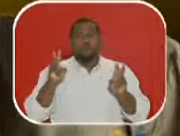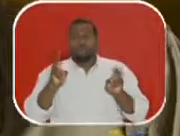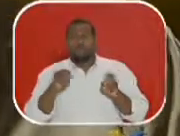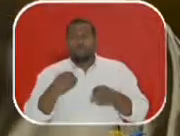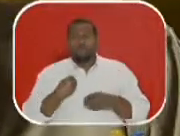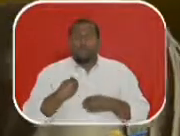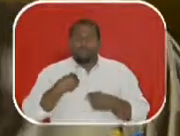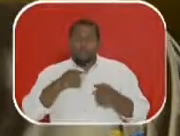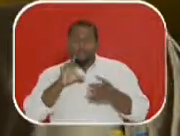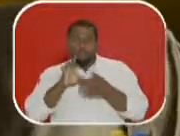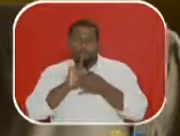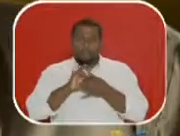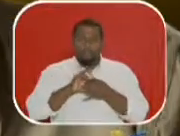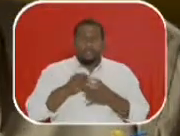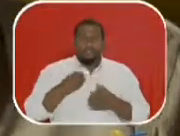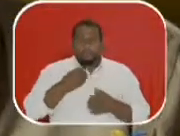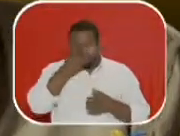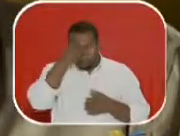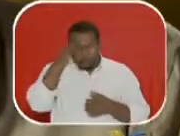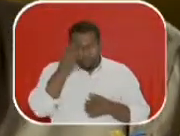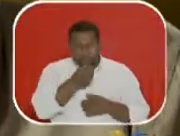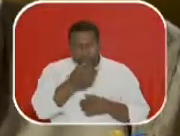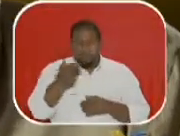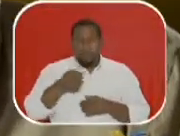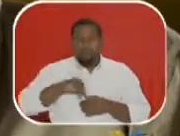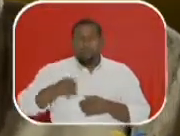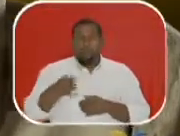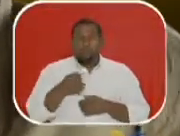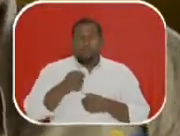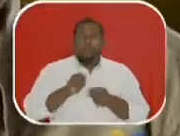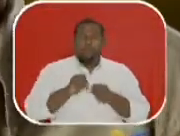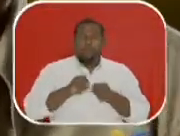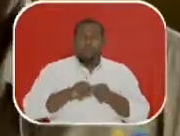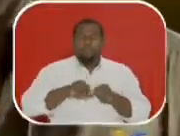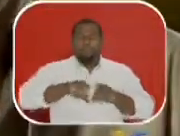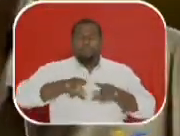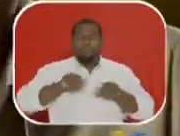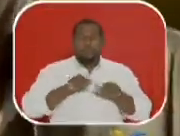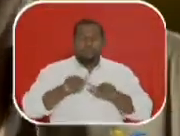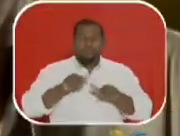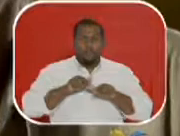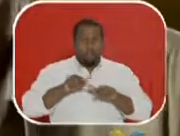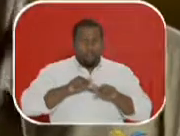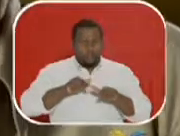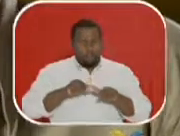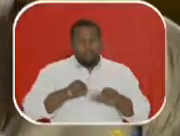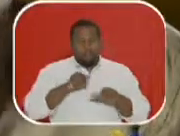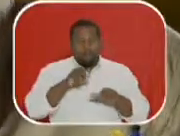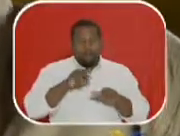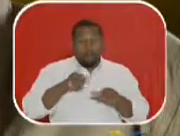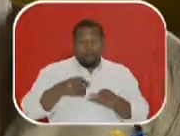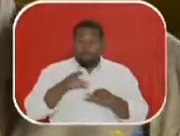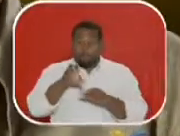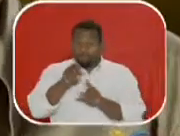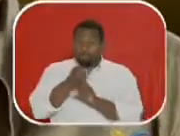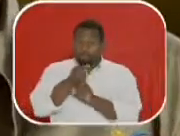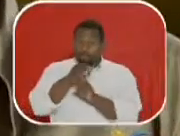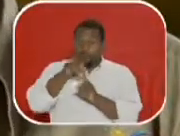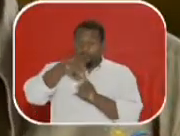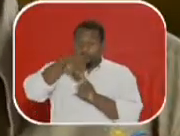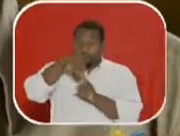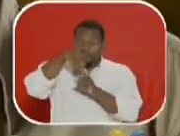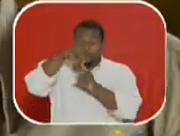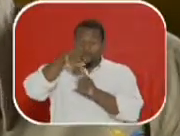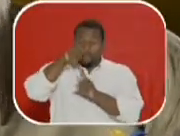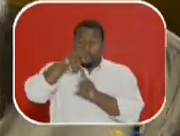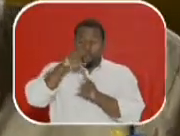vida daquelas pessoas. E, a partir daí, ele pode fazer uma série de trabalhos práticos, tendo a obra como ponto de